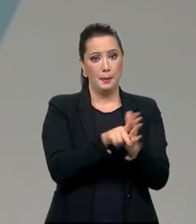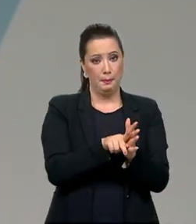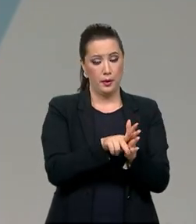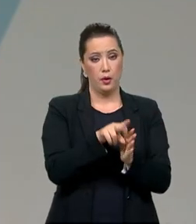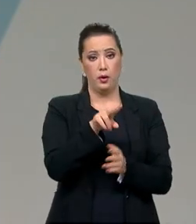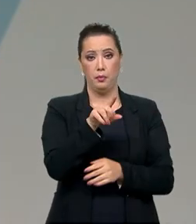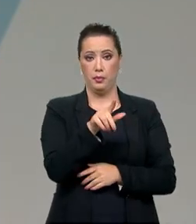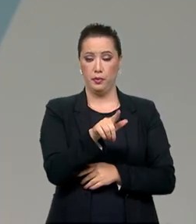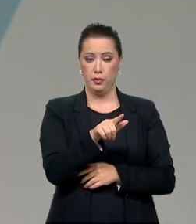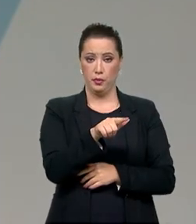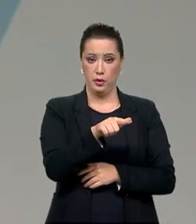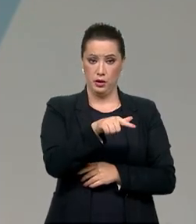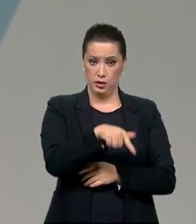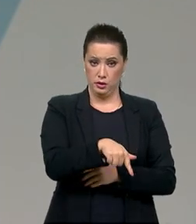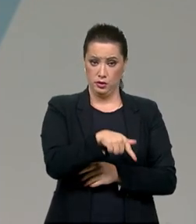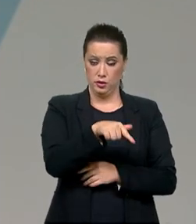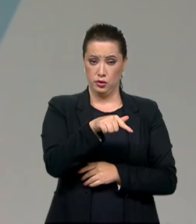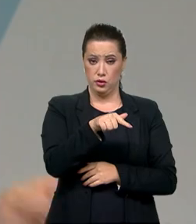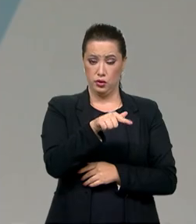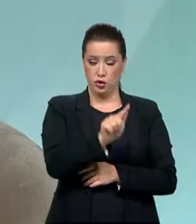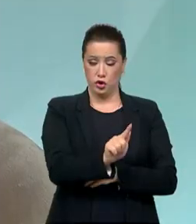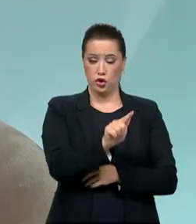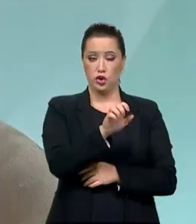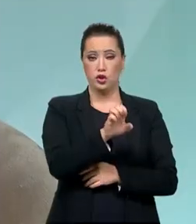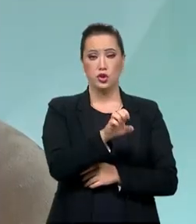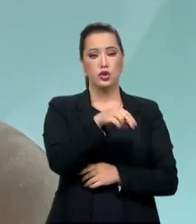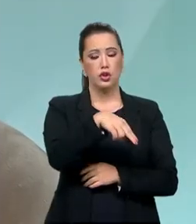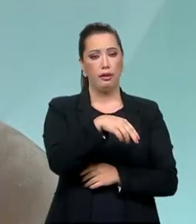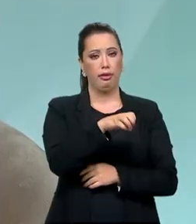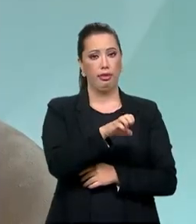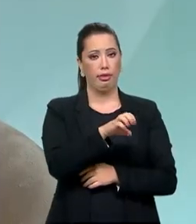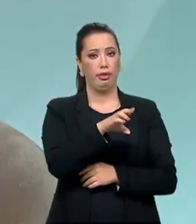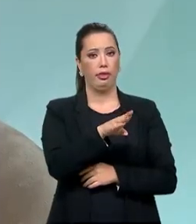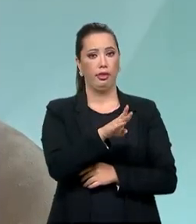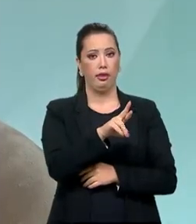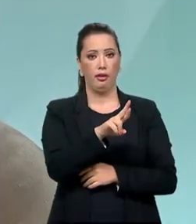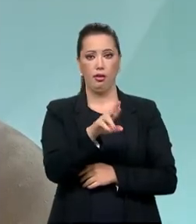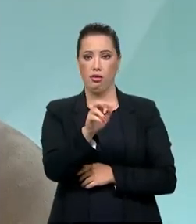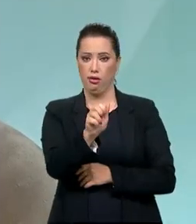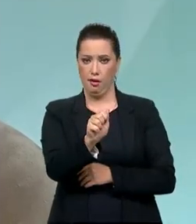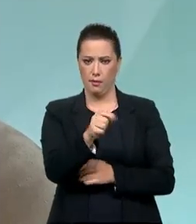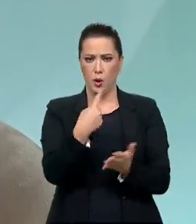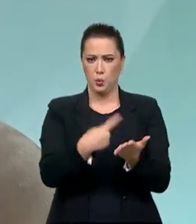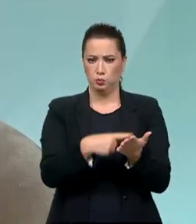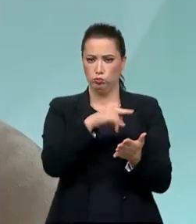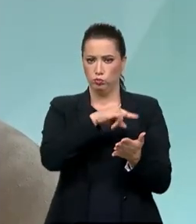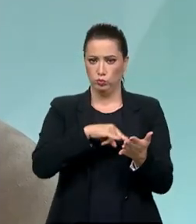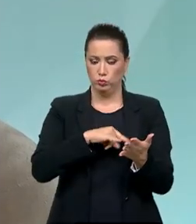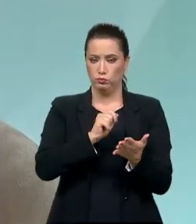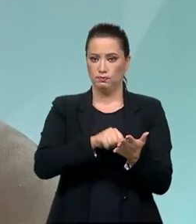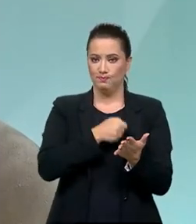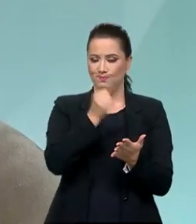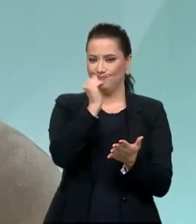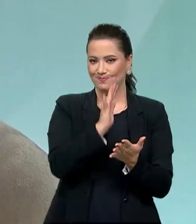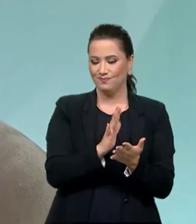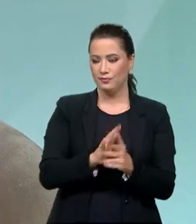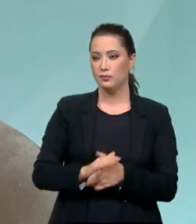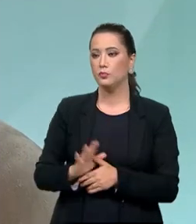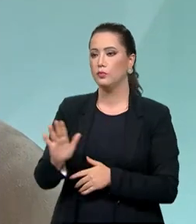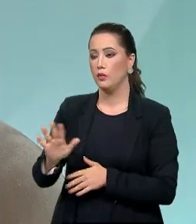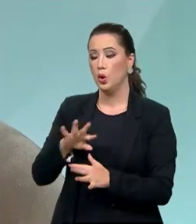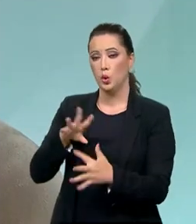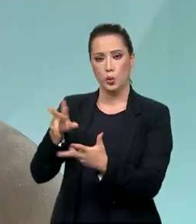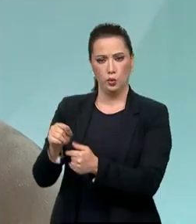importância disso e o que diz essa declaração? De fato, no mundo há uma preocupação grande, já havia antes da pandemia,